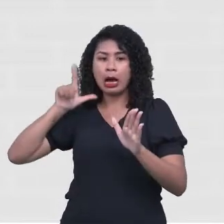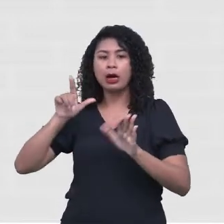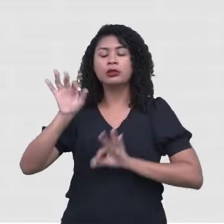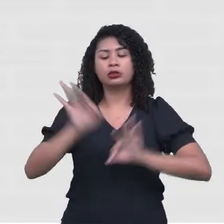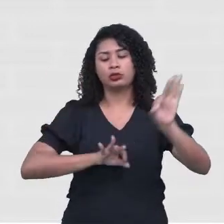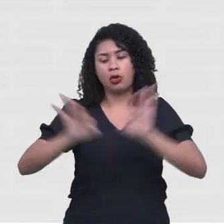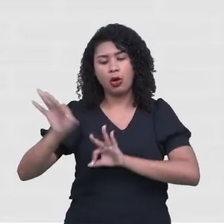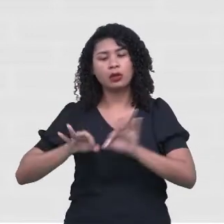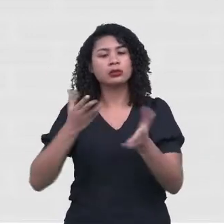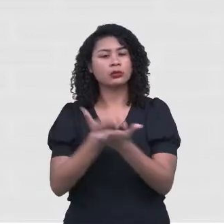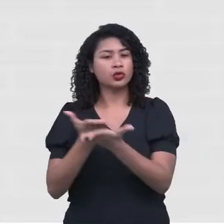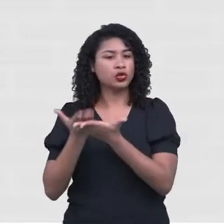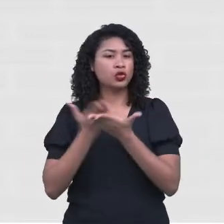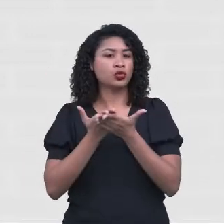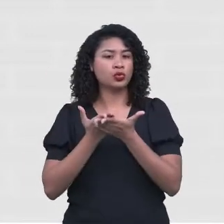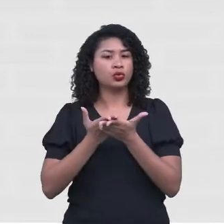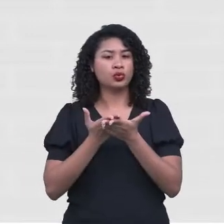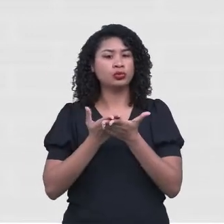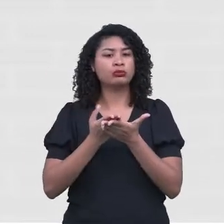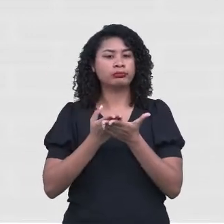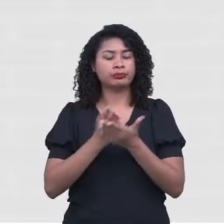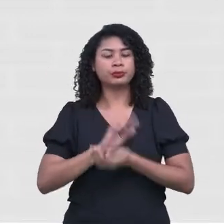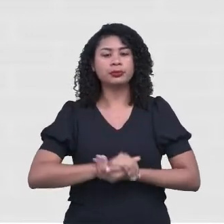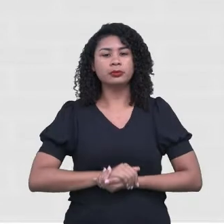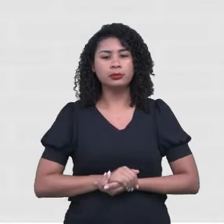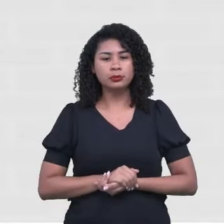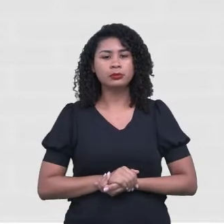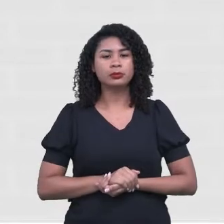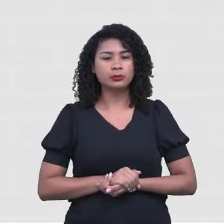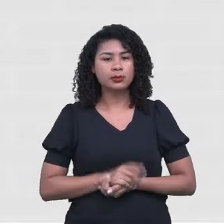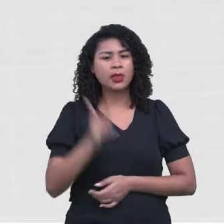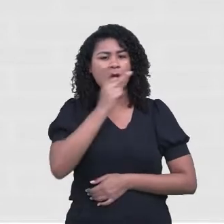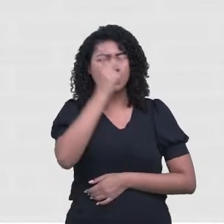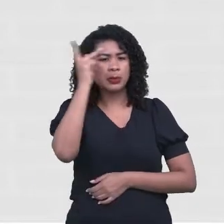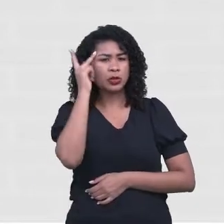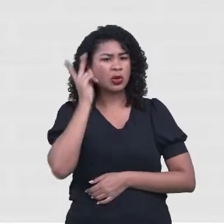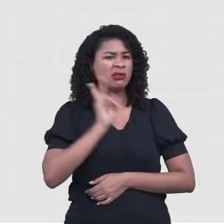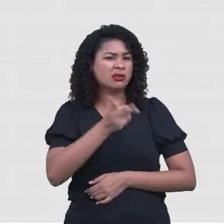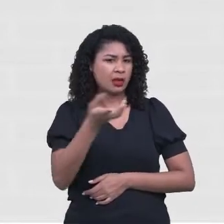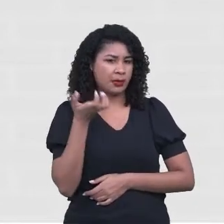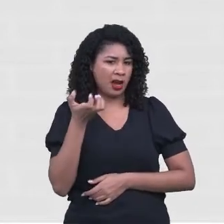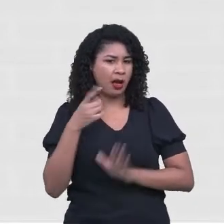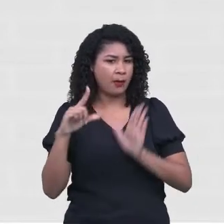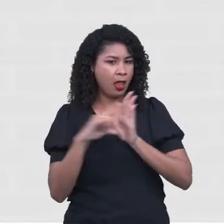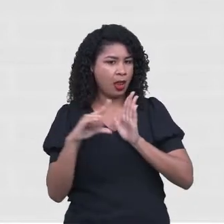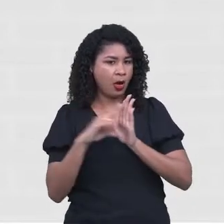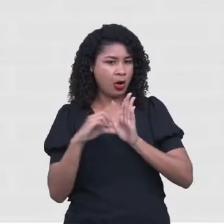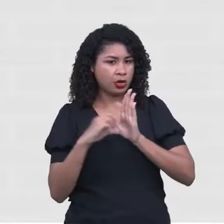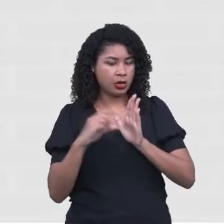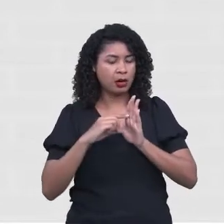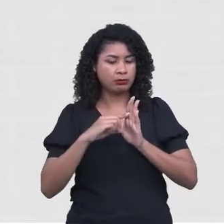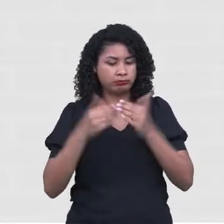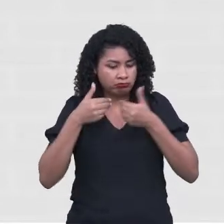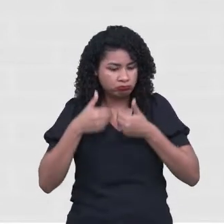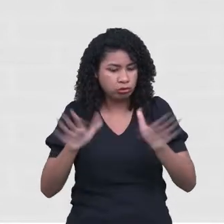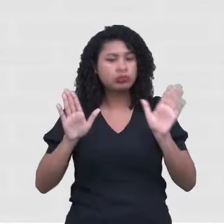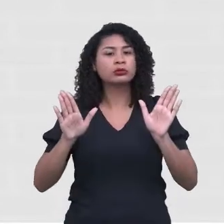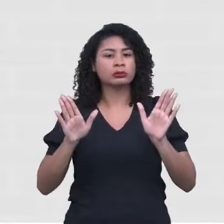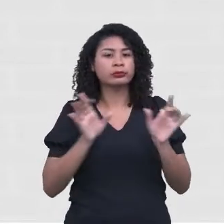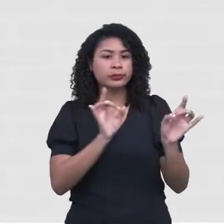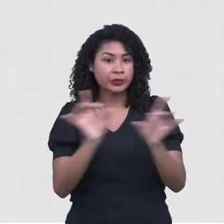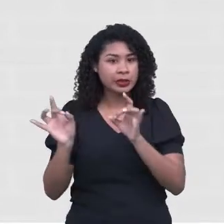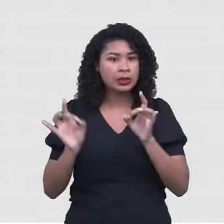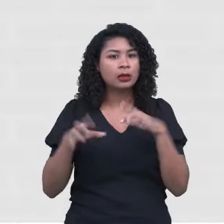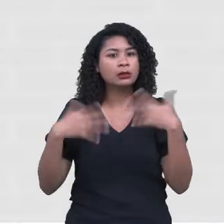As lojas, geralmente, quando elas abrem uma loja, acontece o quê? Existem pessoas que vão